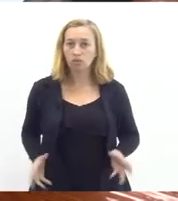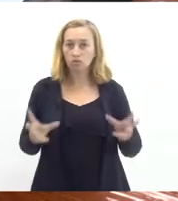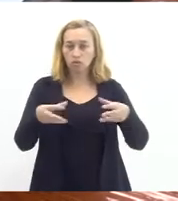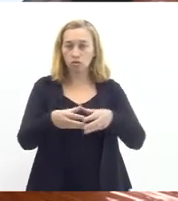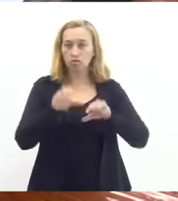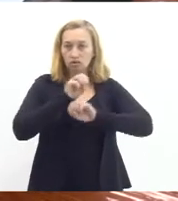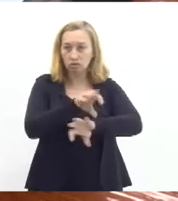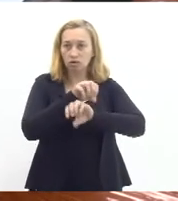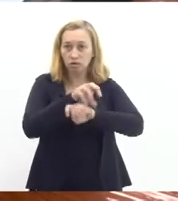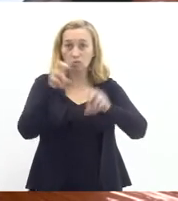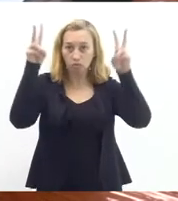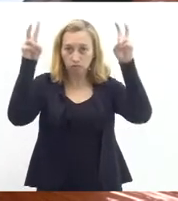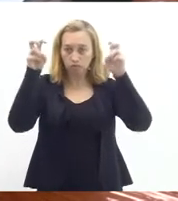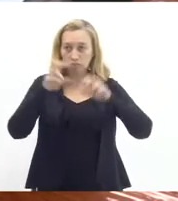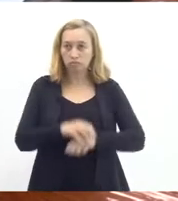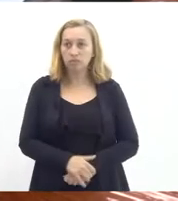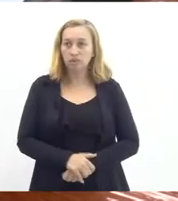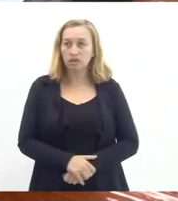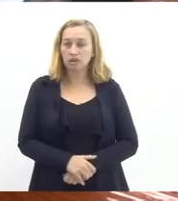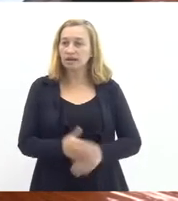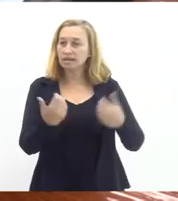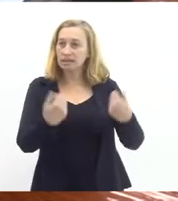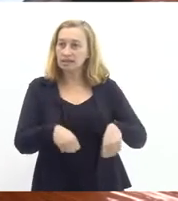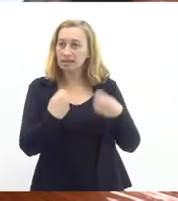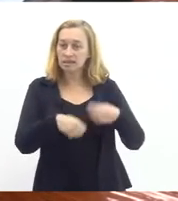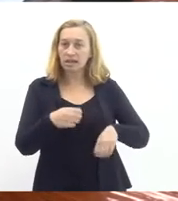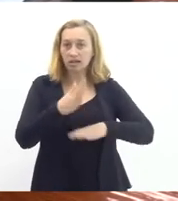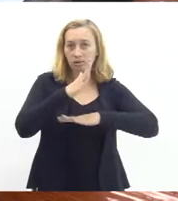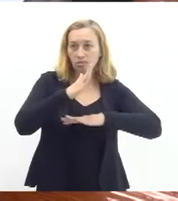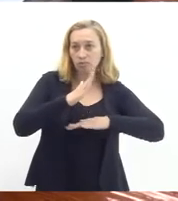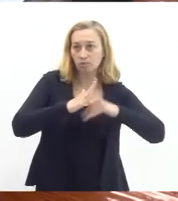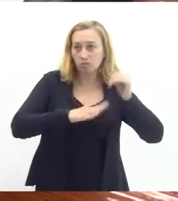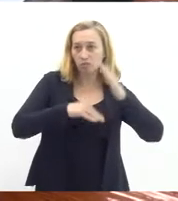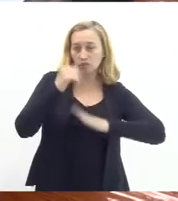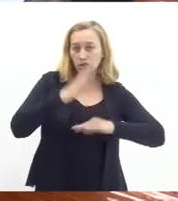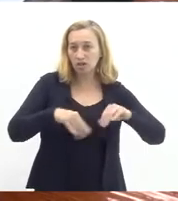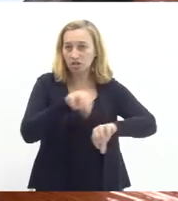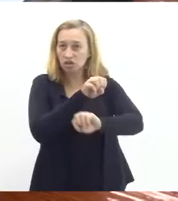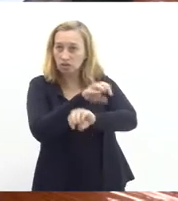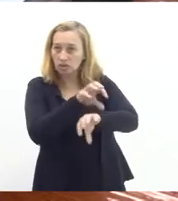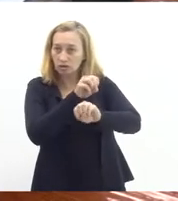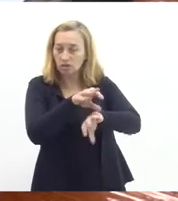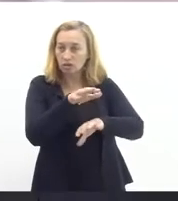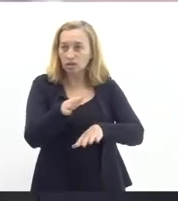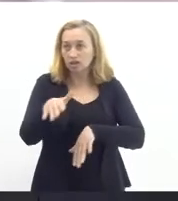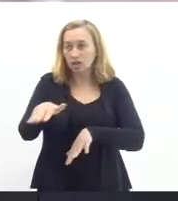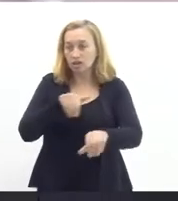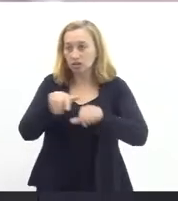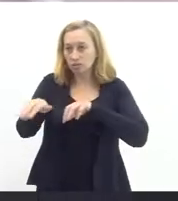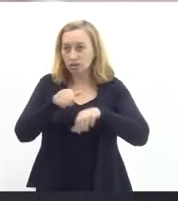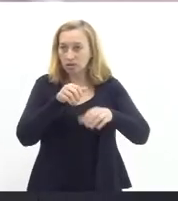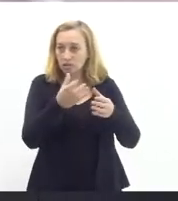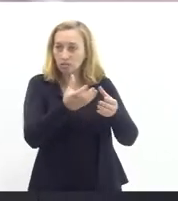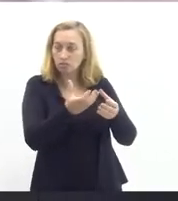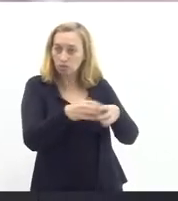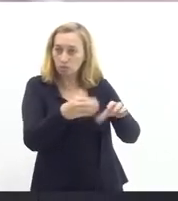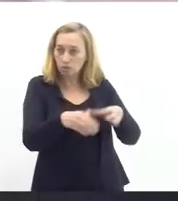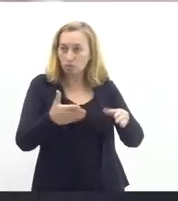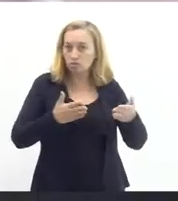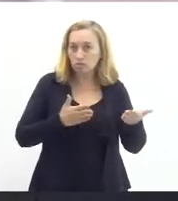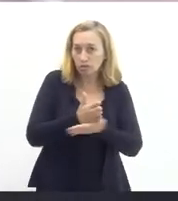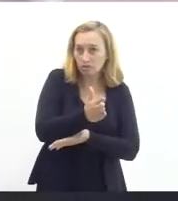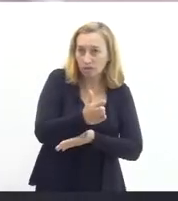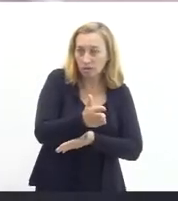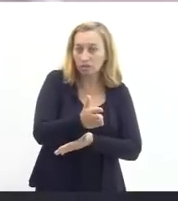Educação com o tema A carência de profissionais de educação, as convocações de aprovados e a realização de novos